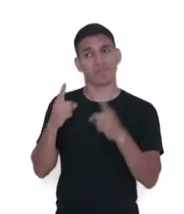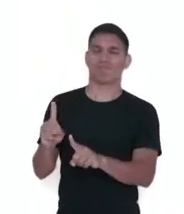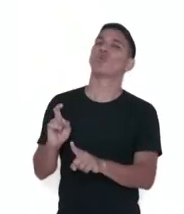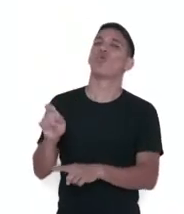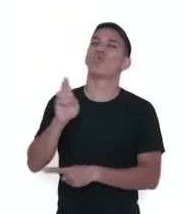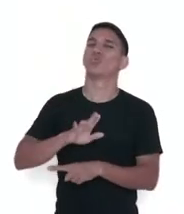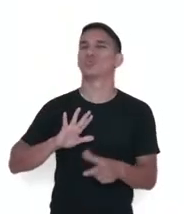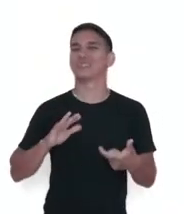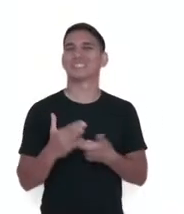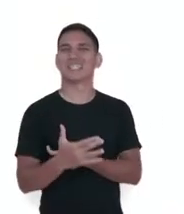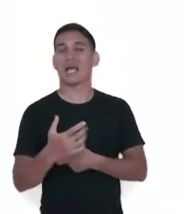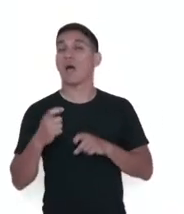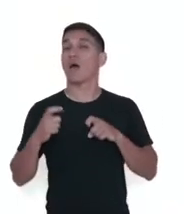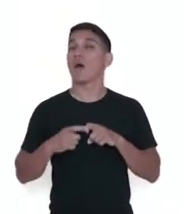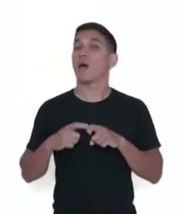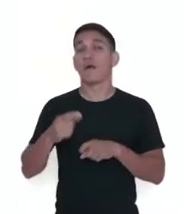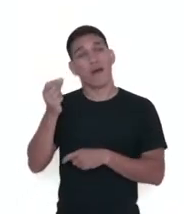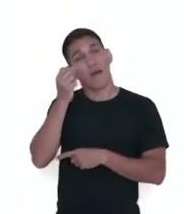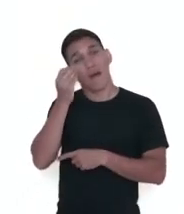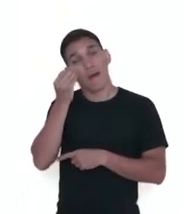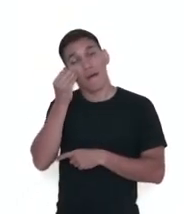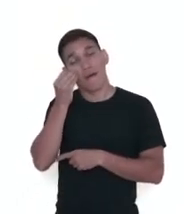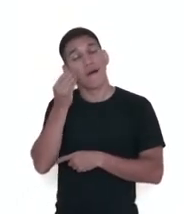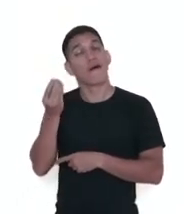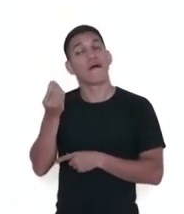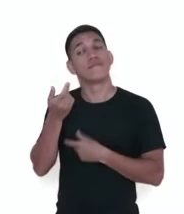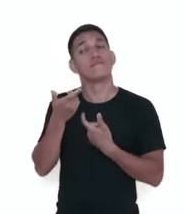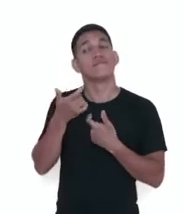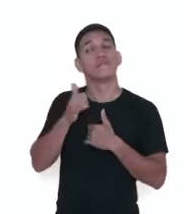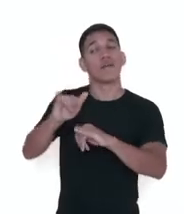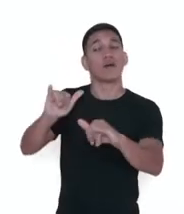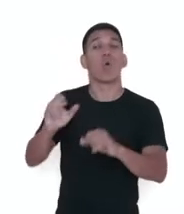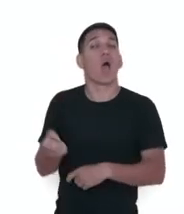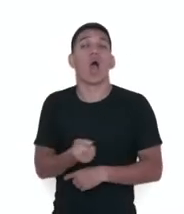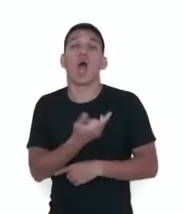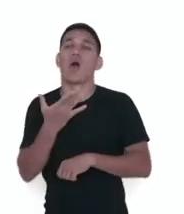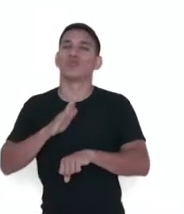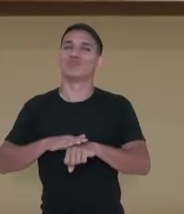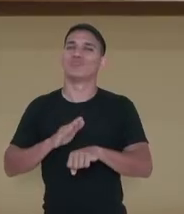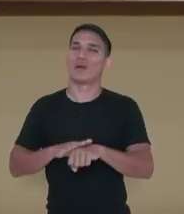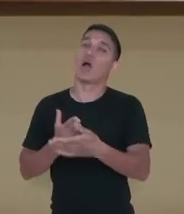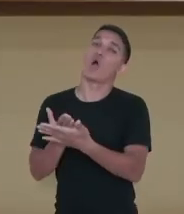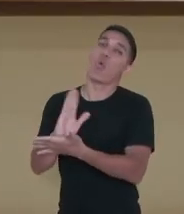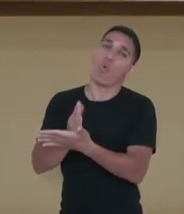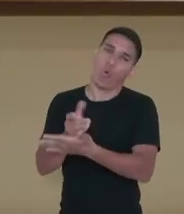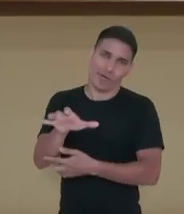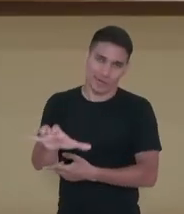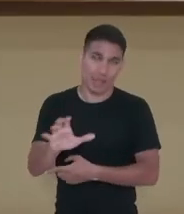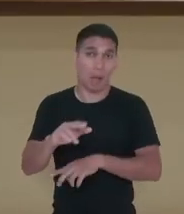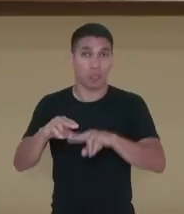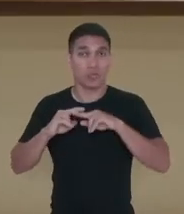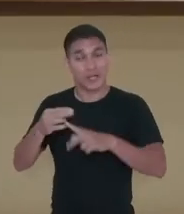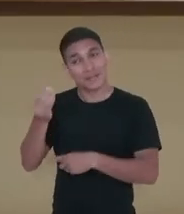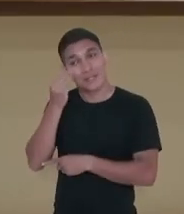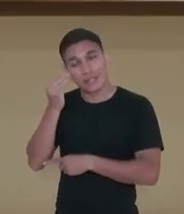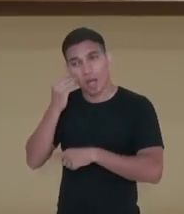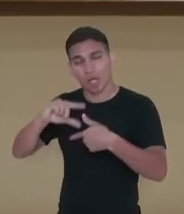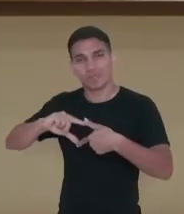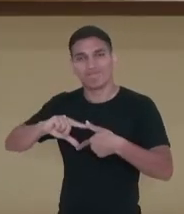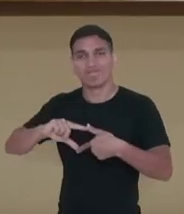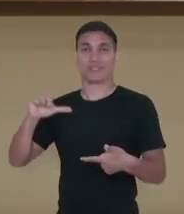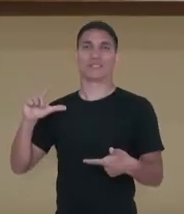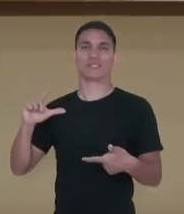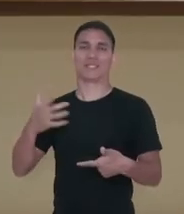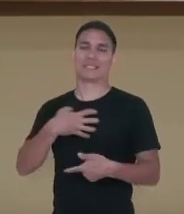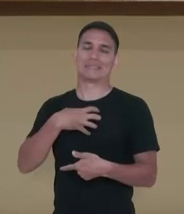expressão, a médica poderia estar se referindo a alguns procedimentos incômodos. Então ela quis quebrar o gelo, né? Quis